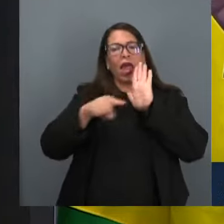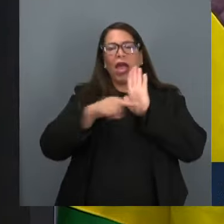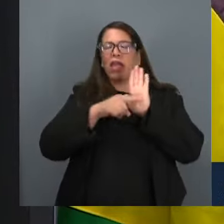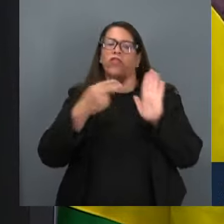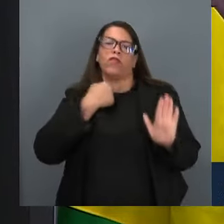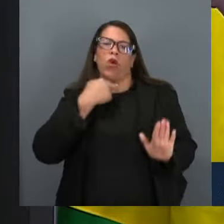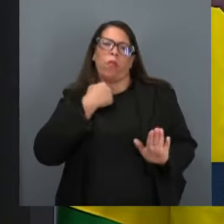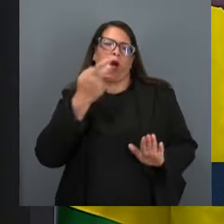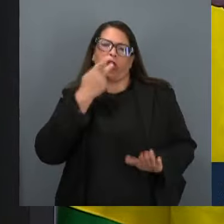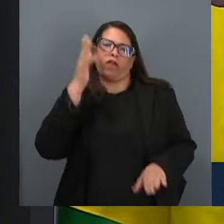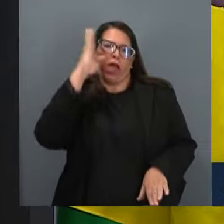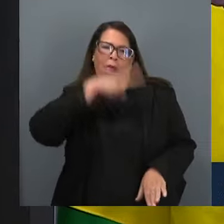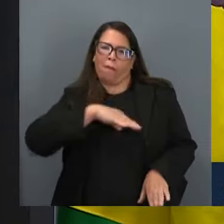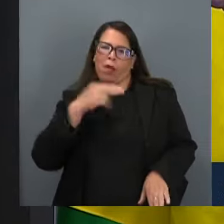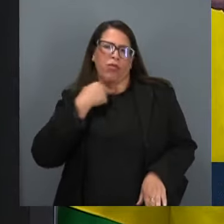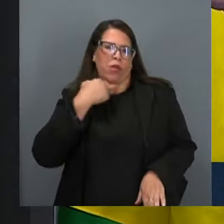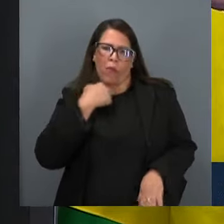mal.